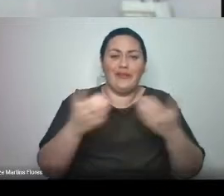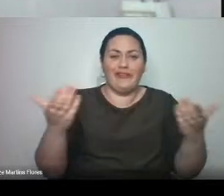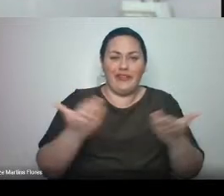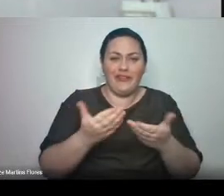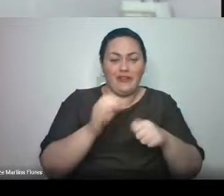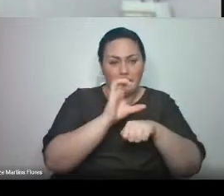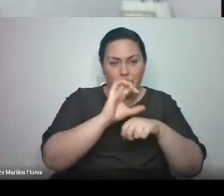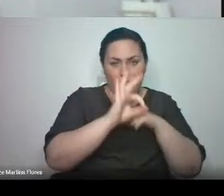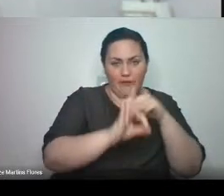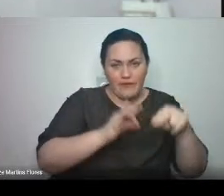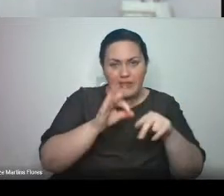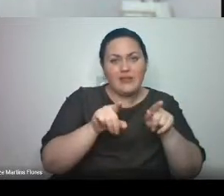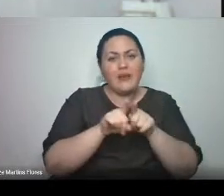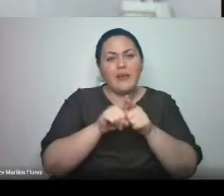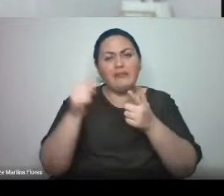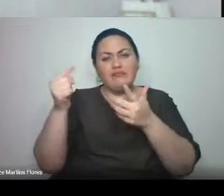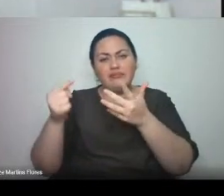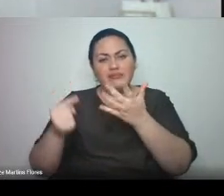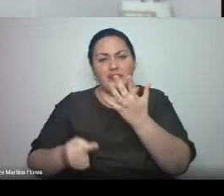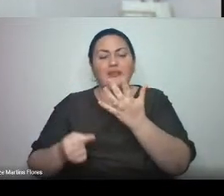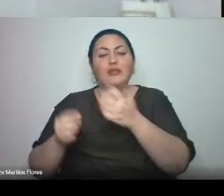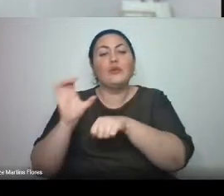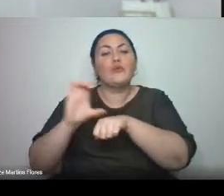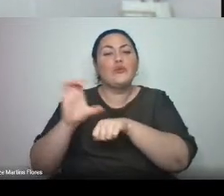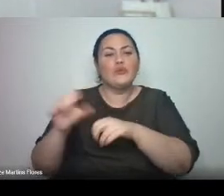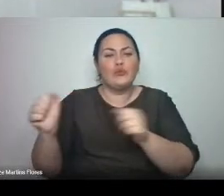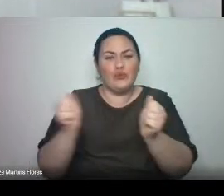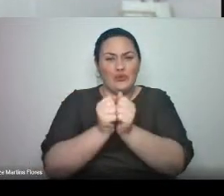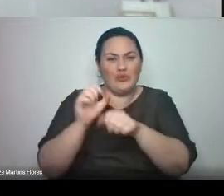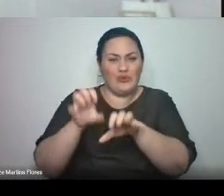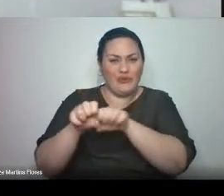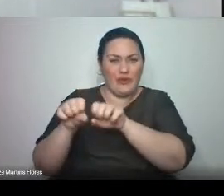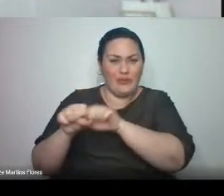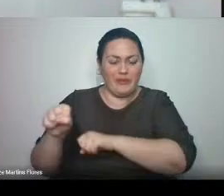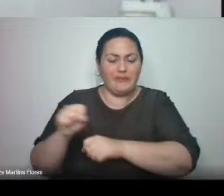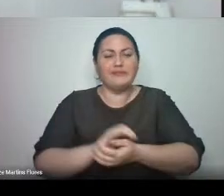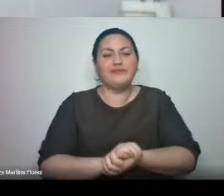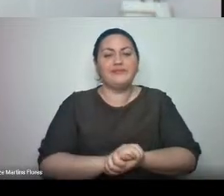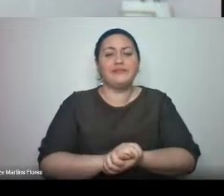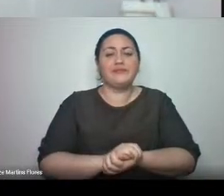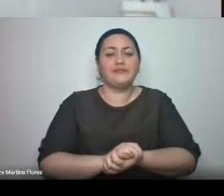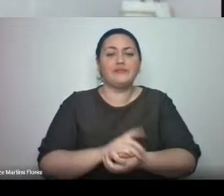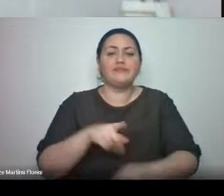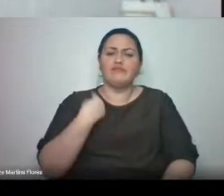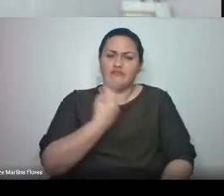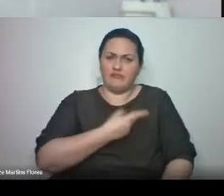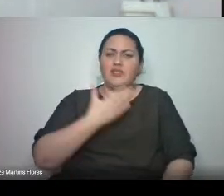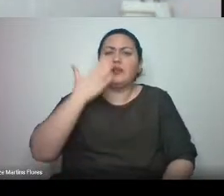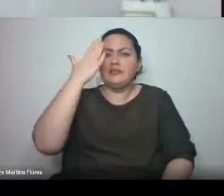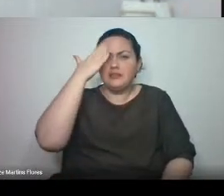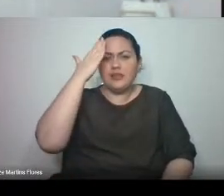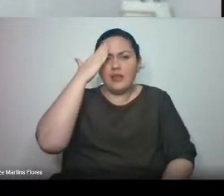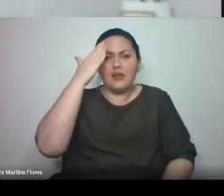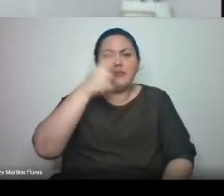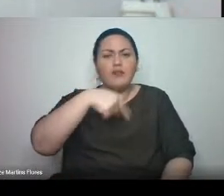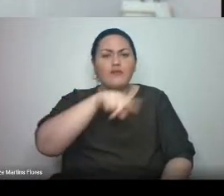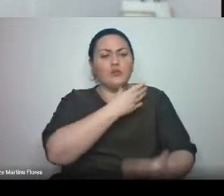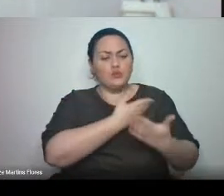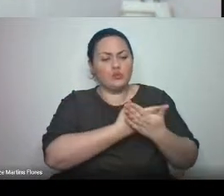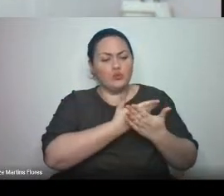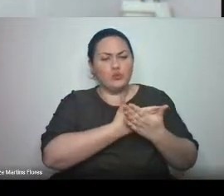Nós sabemos que a formação profissional que vocês têm desenvolvido ao longo desses anos